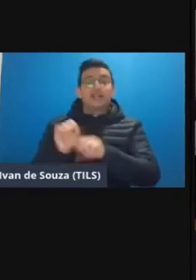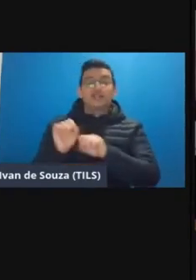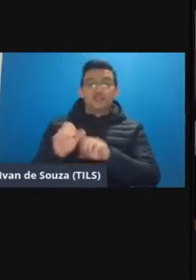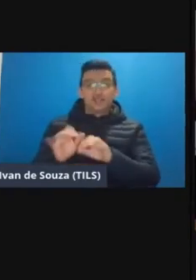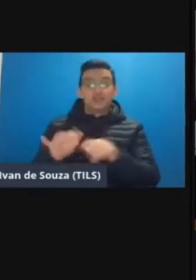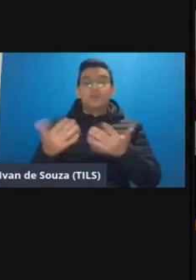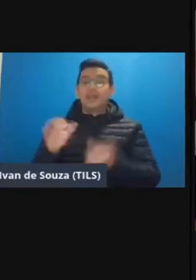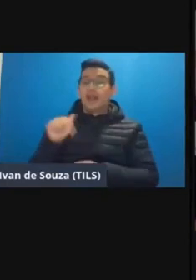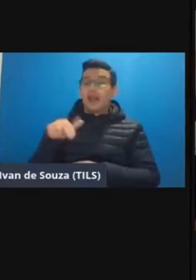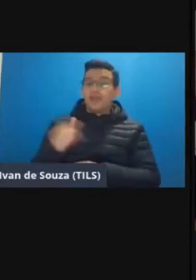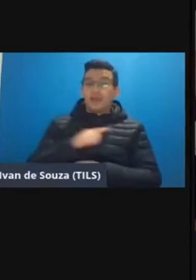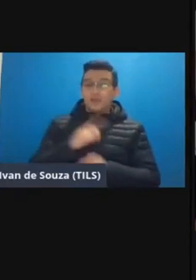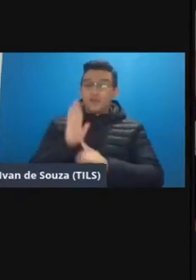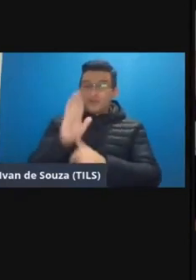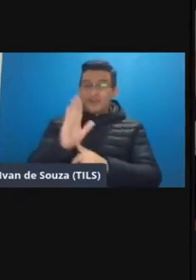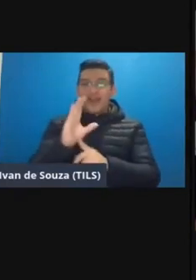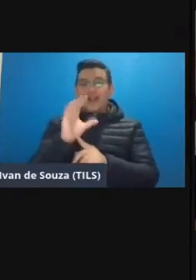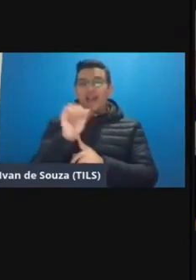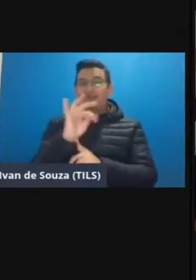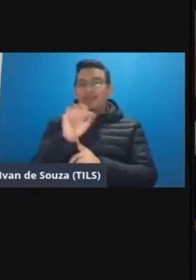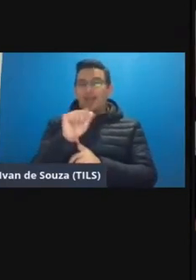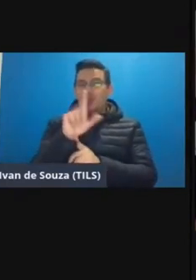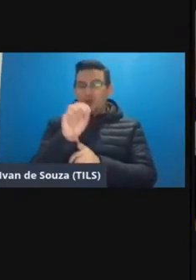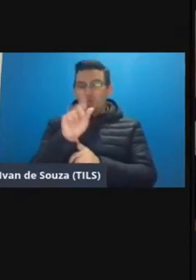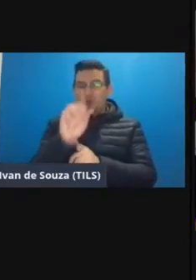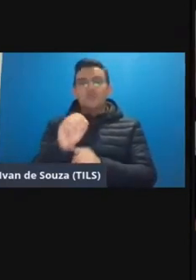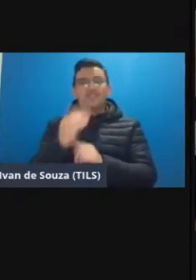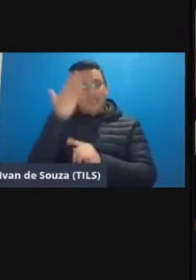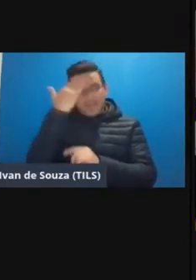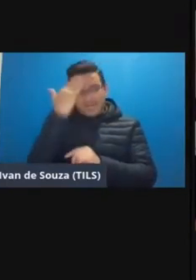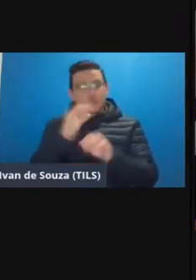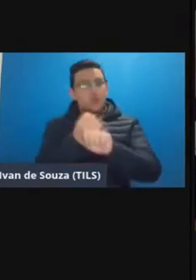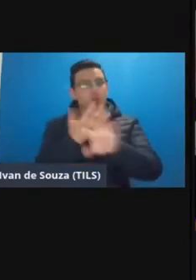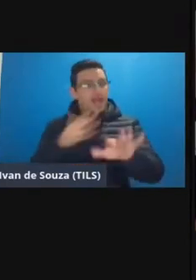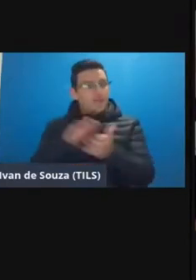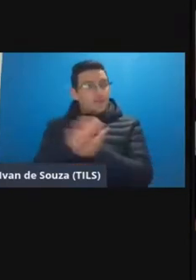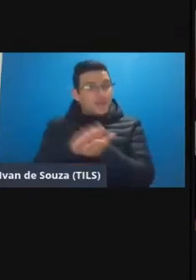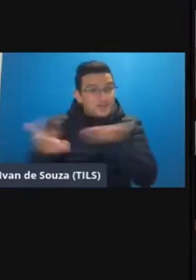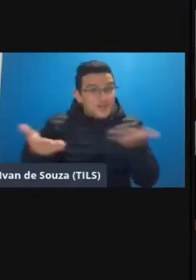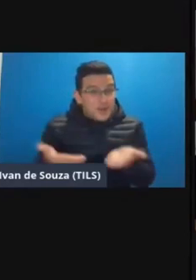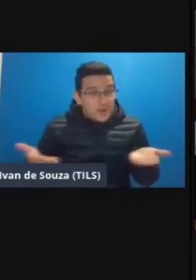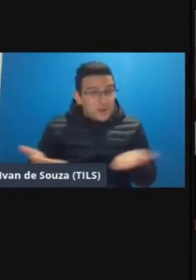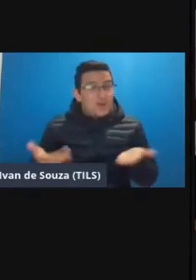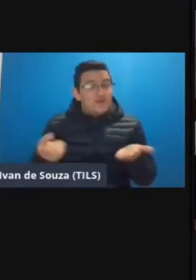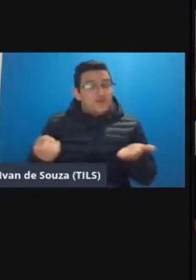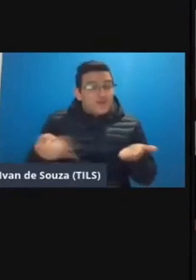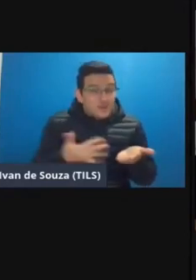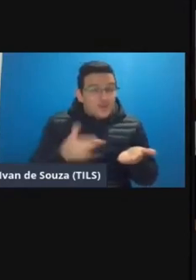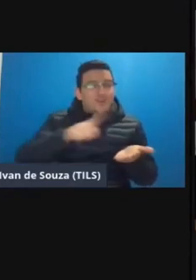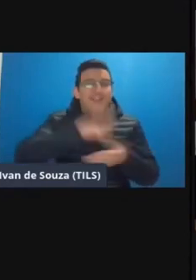e aí eu trago o catálogo de saberes online que nós publicamos agora tá fresquinho fresquinho e que ele